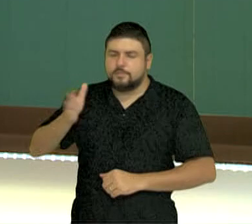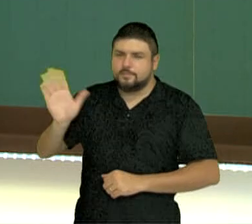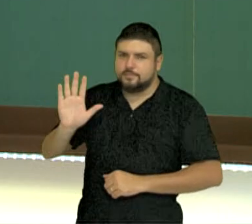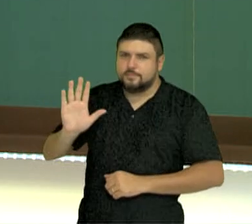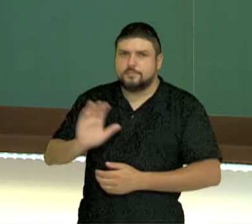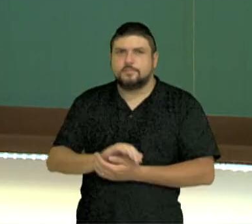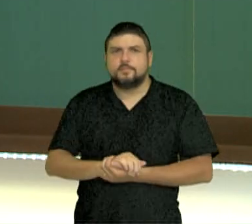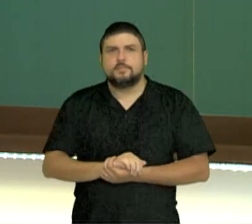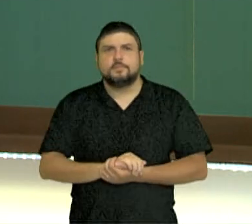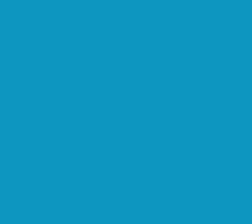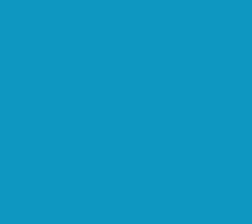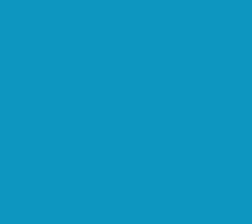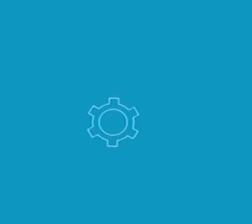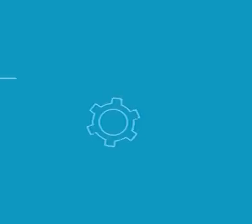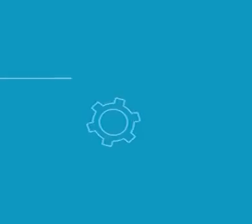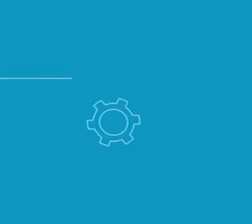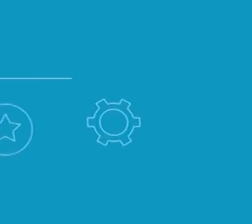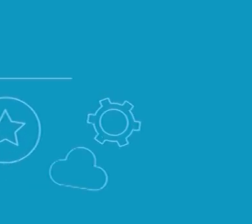breve.